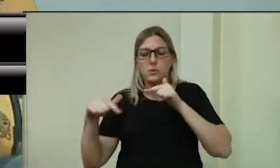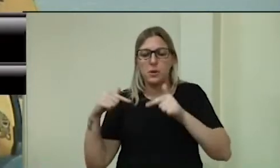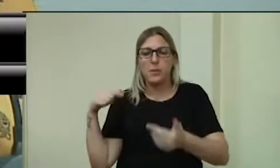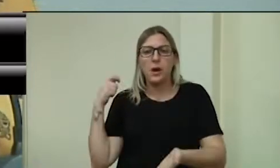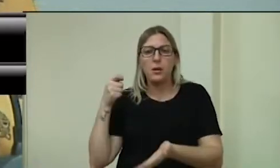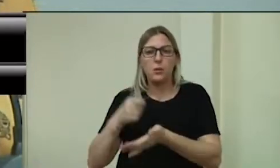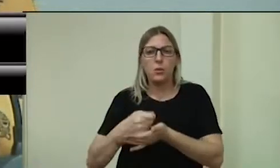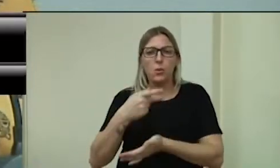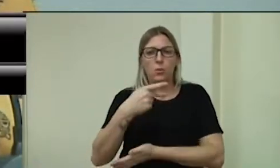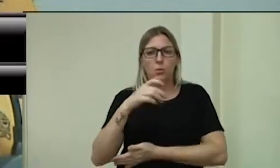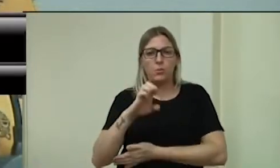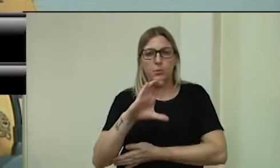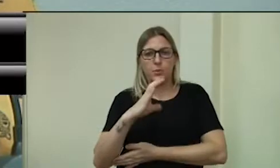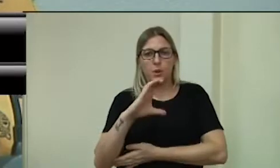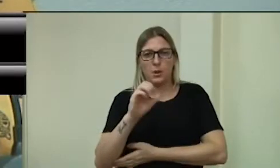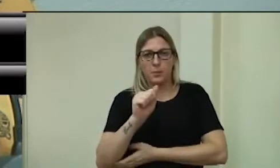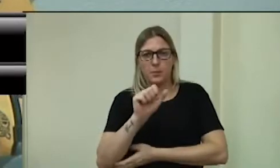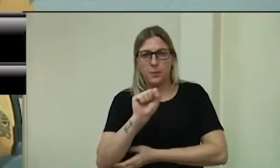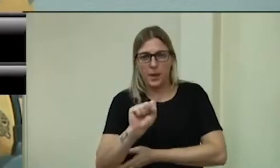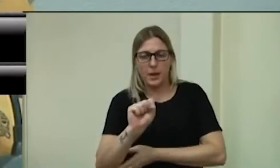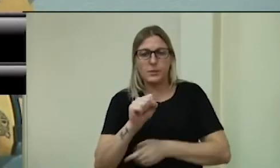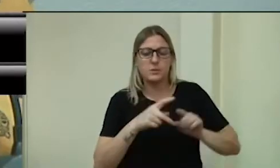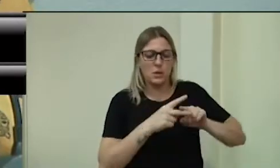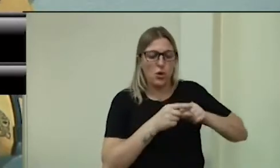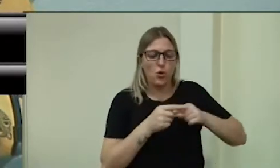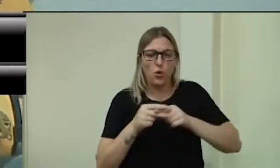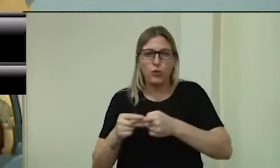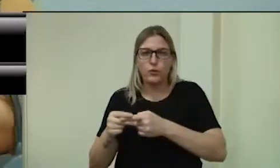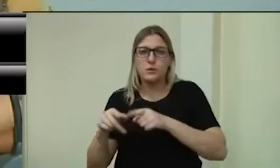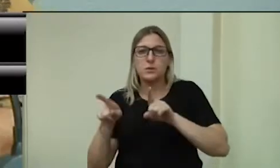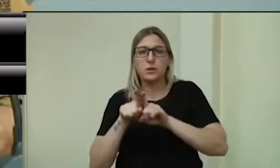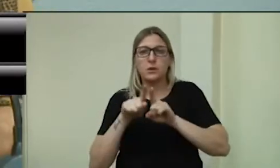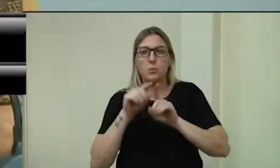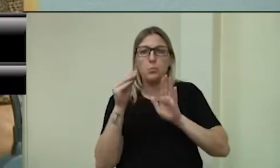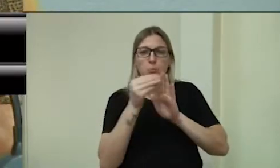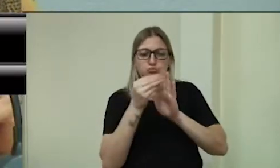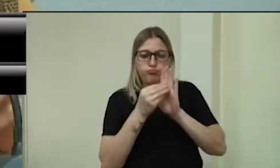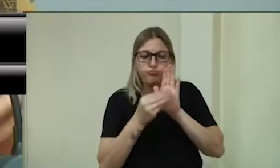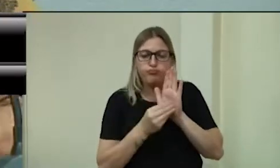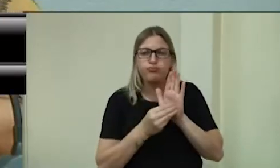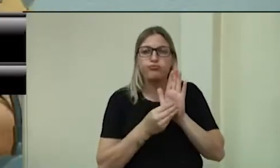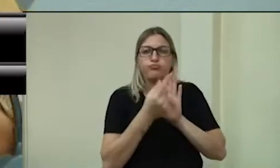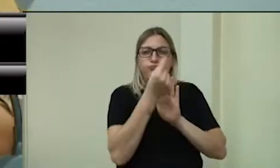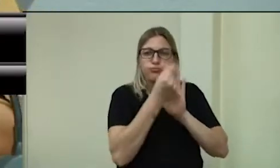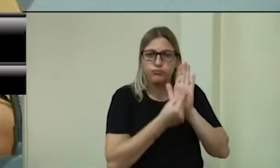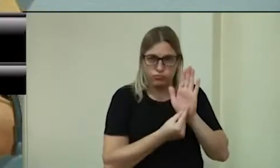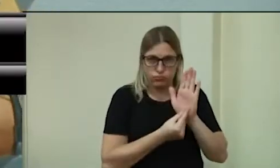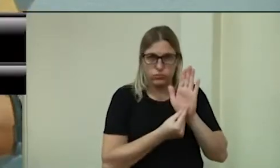para a oficina municipal e abrir crédito especial. Por favor, vereadora.